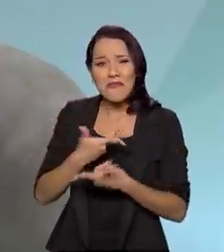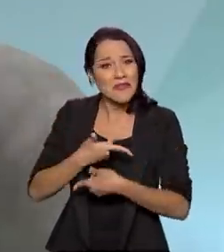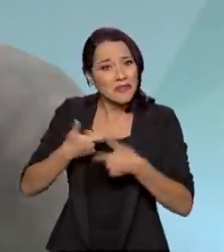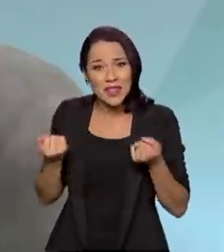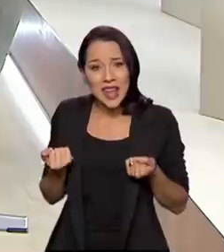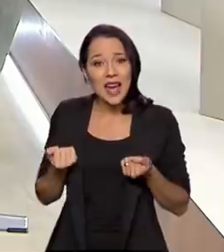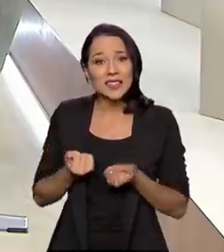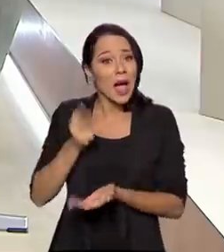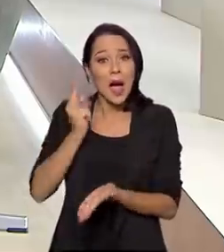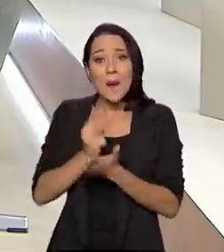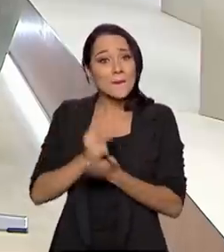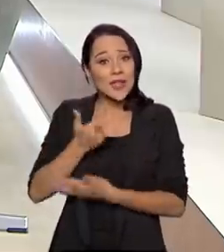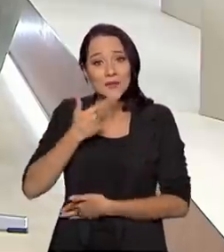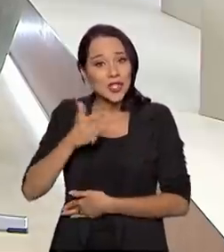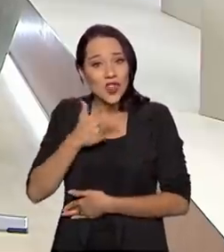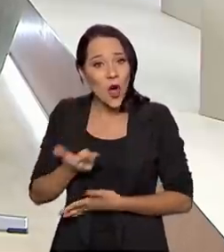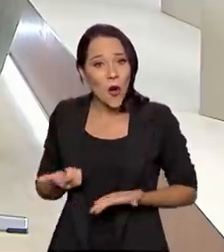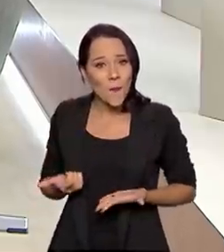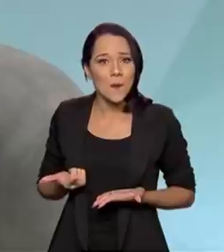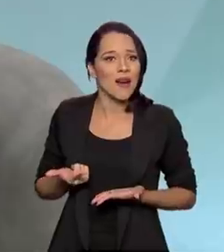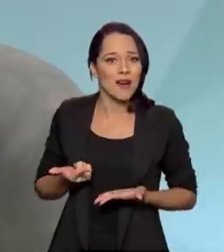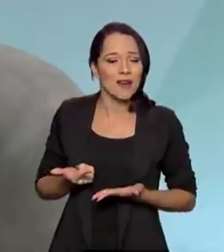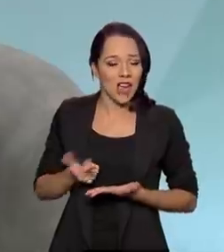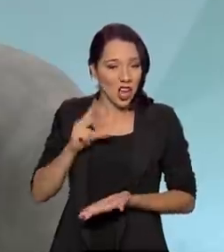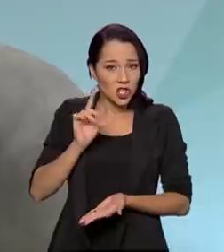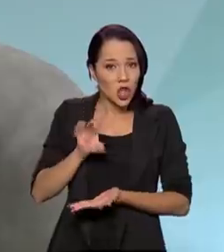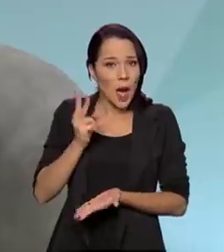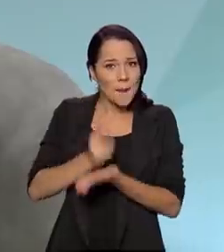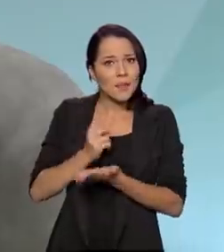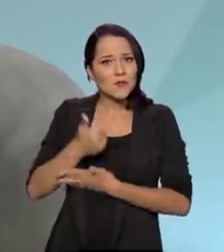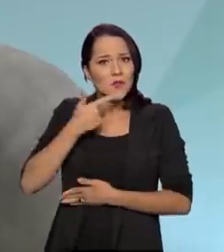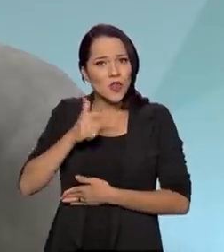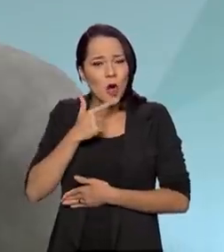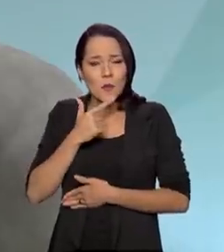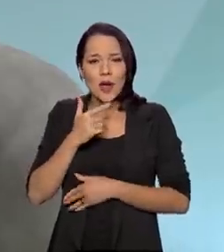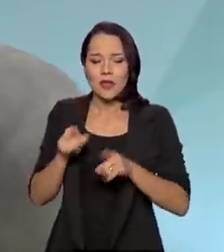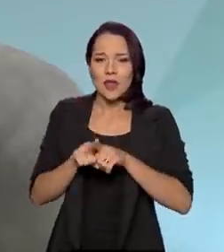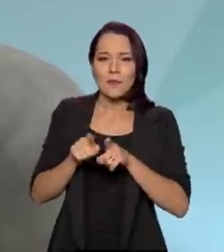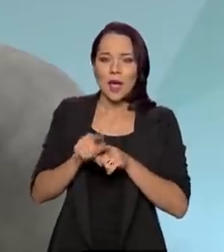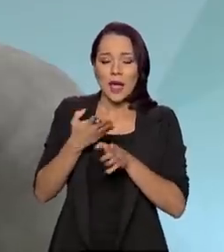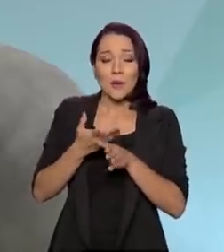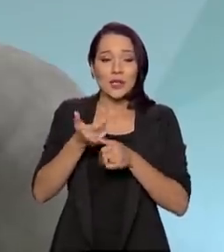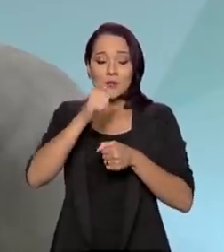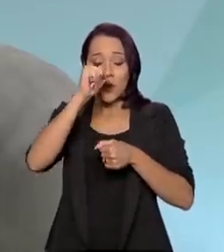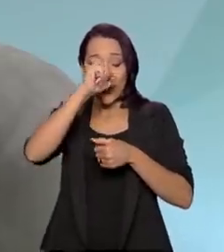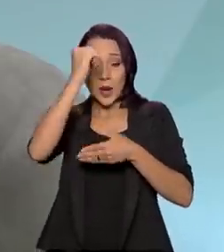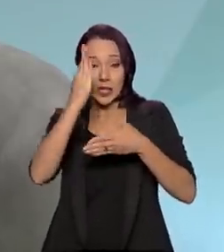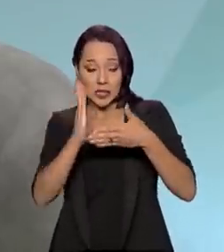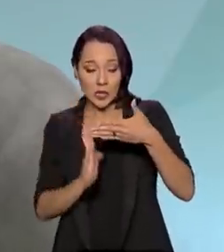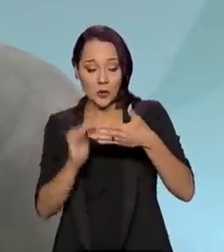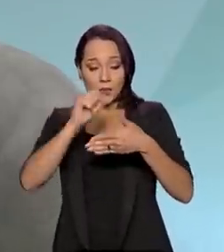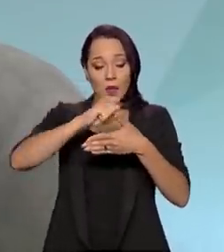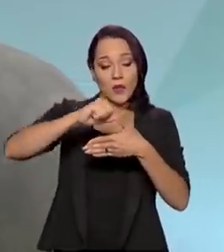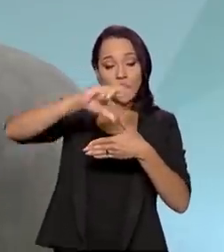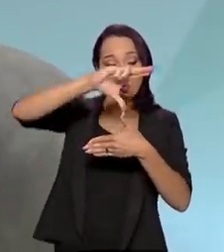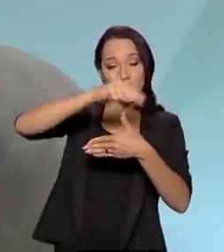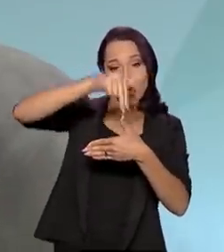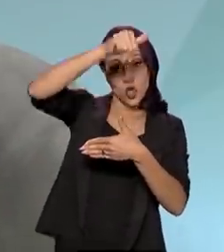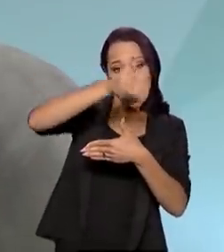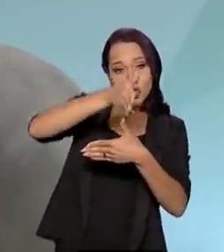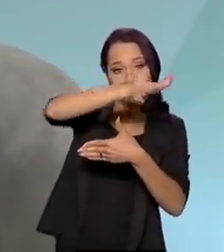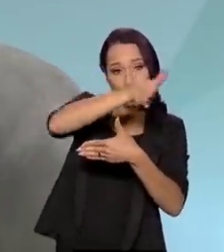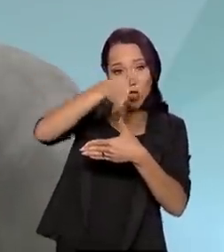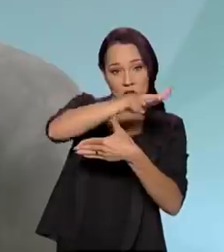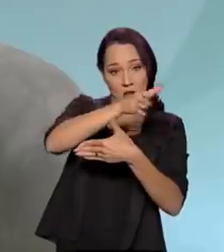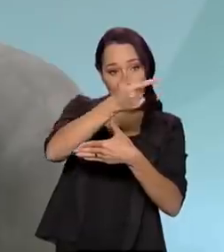Uma mesma língua, né? É, não, e não só a mesma língua. As nossas instalações na fronteira, principalmente na fronteira norte do Brasil,